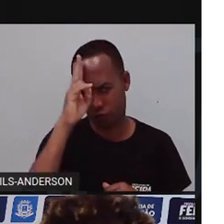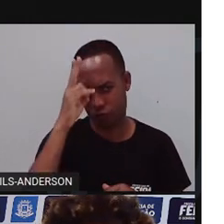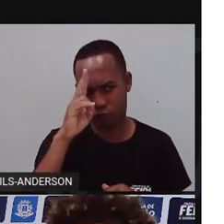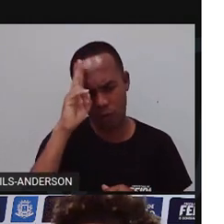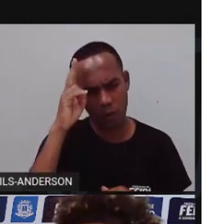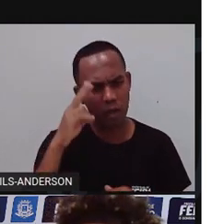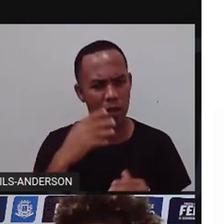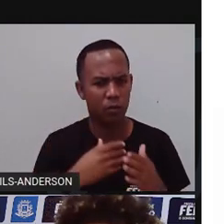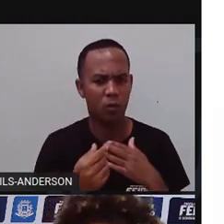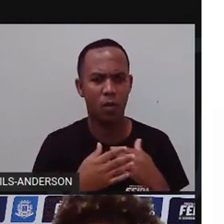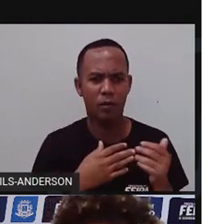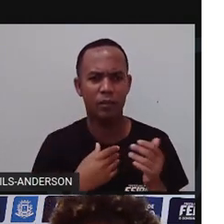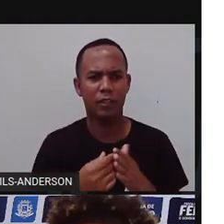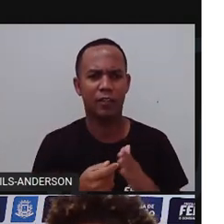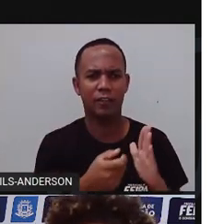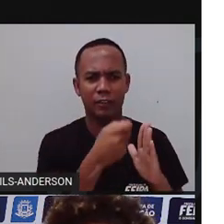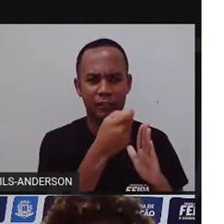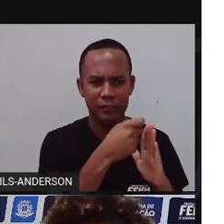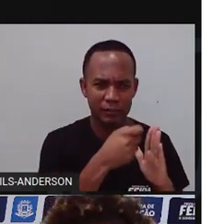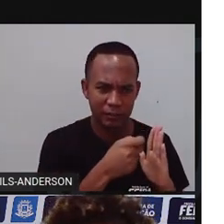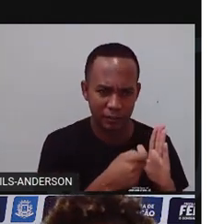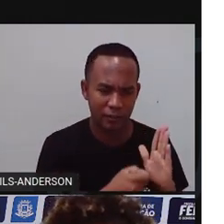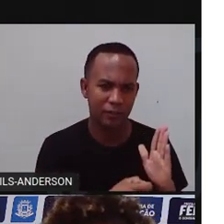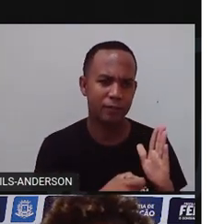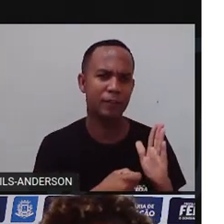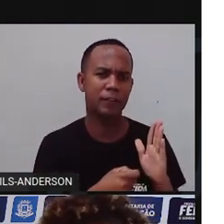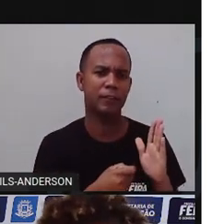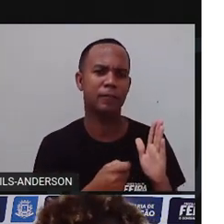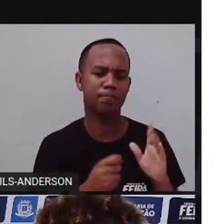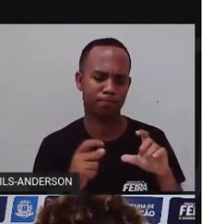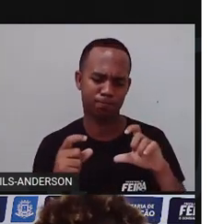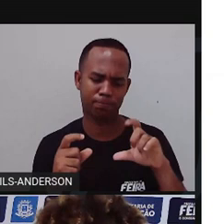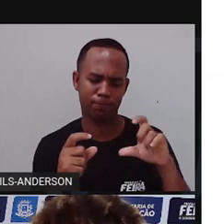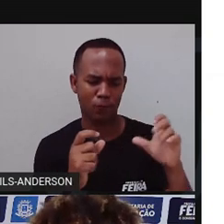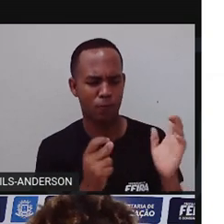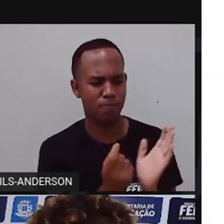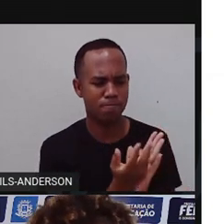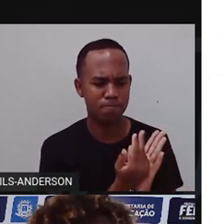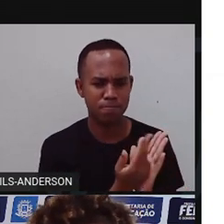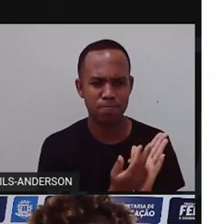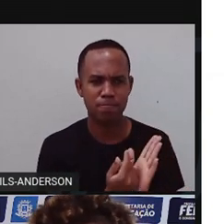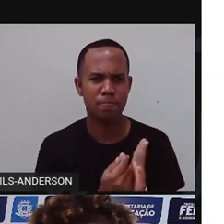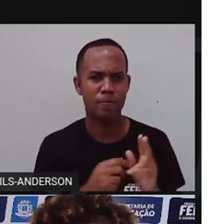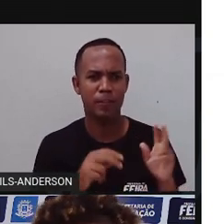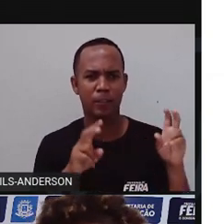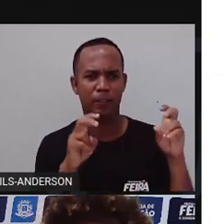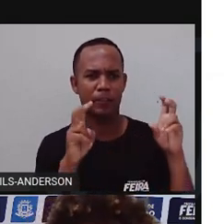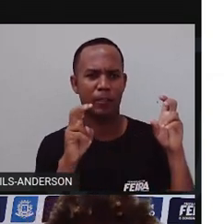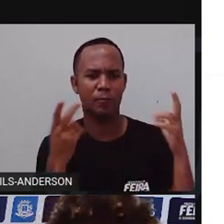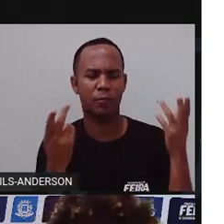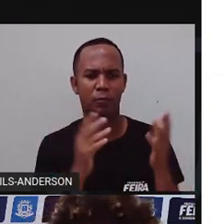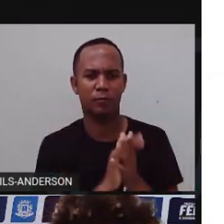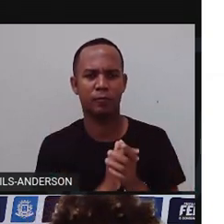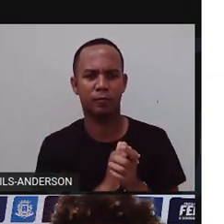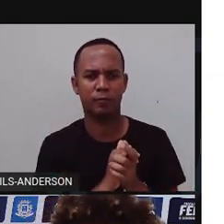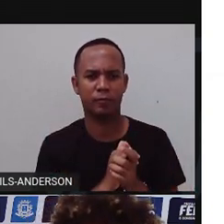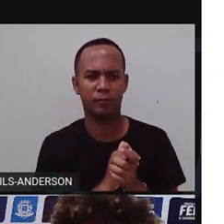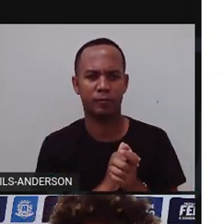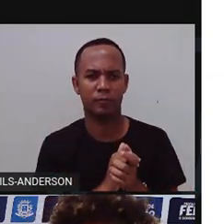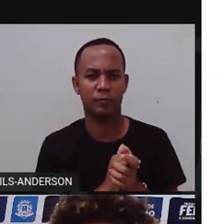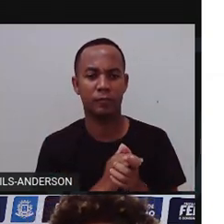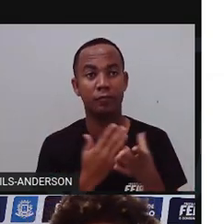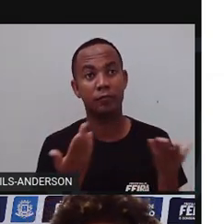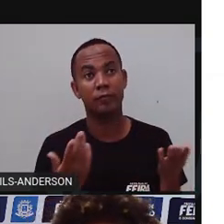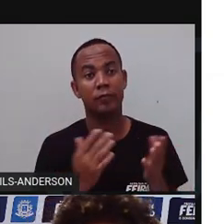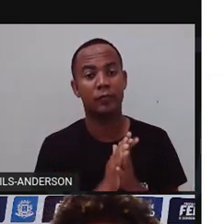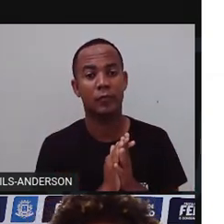história, escrever uma historinha ilustre, deixe bem bonita, com o nosso tema da semana, a preservação do meio ambiente,